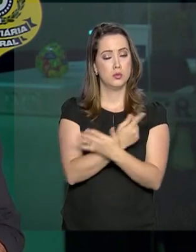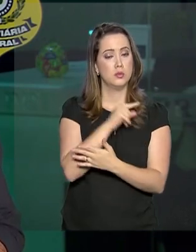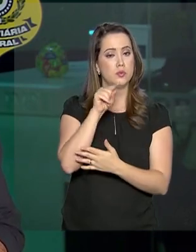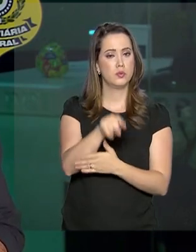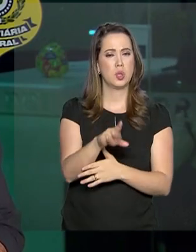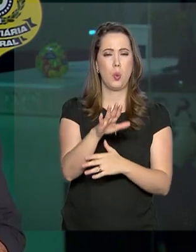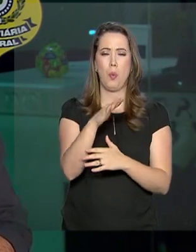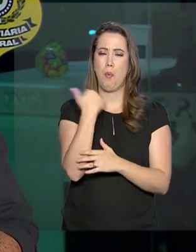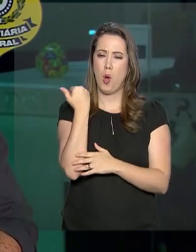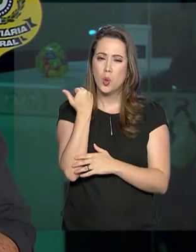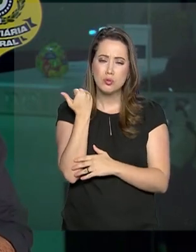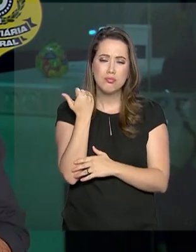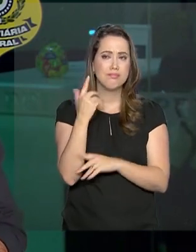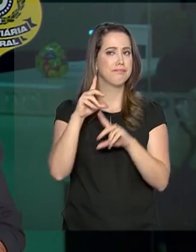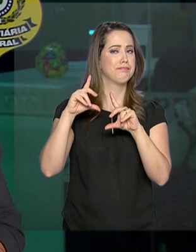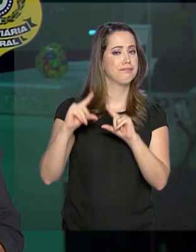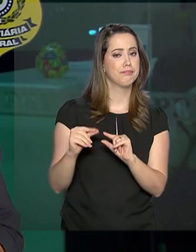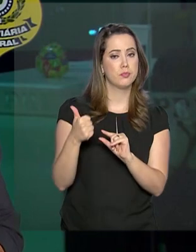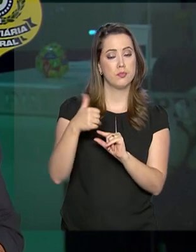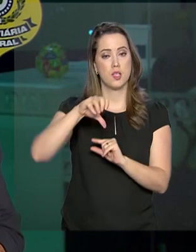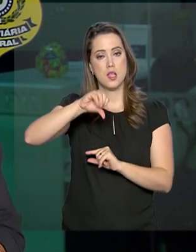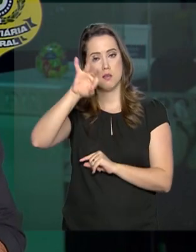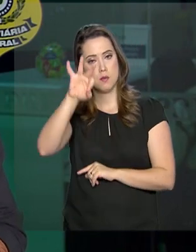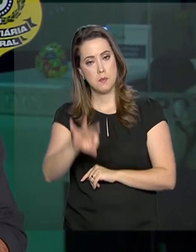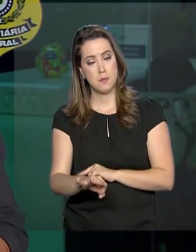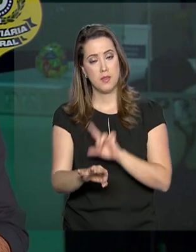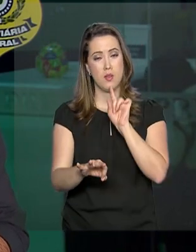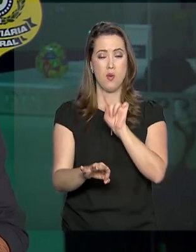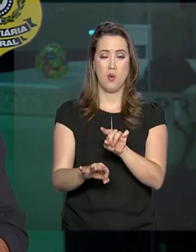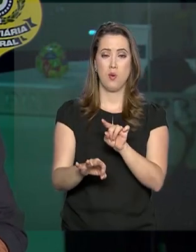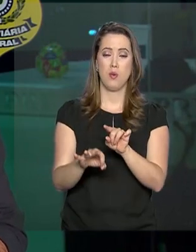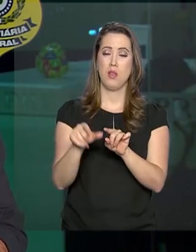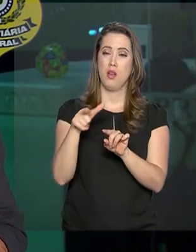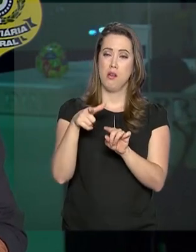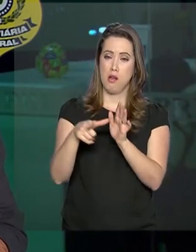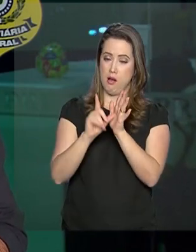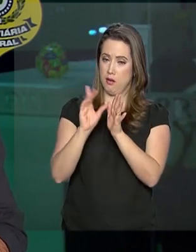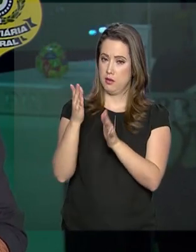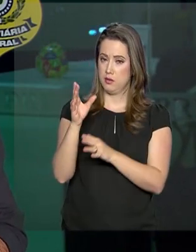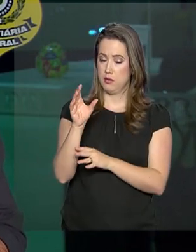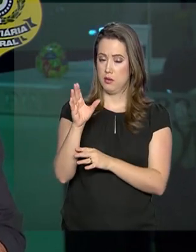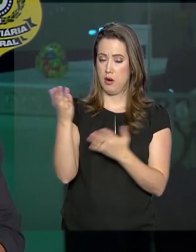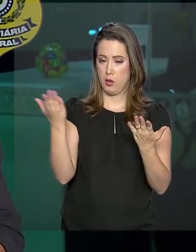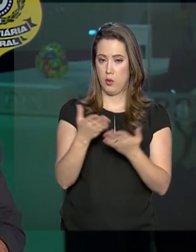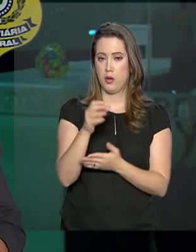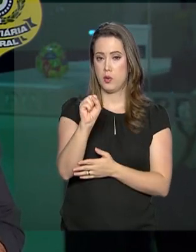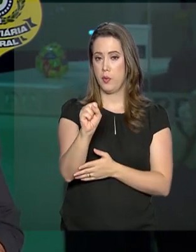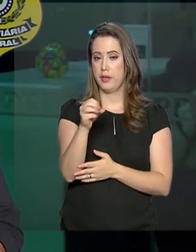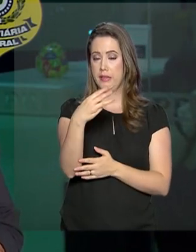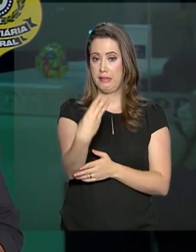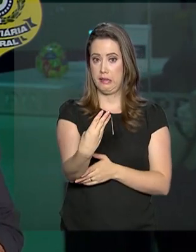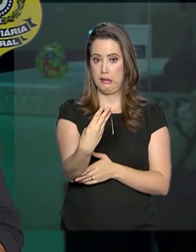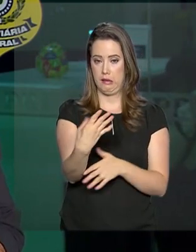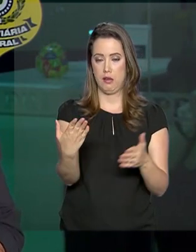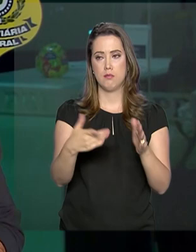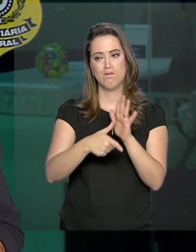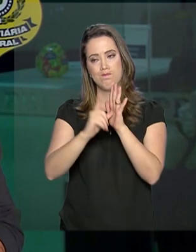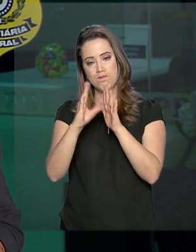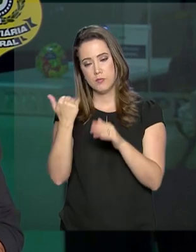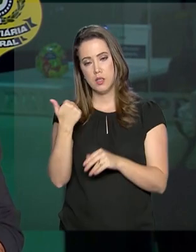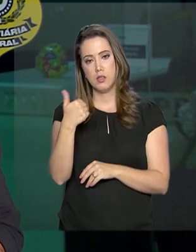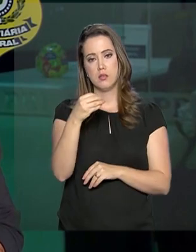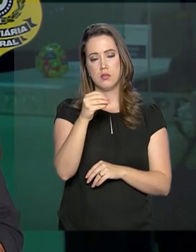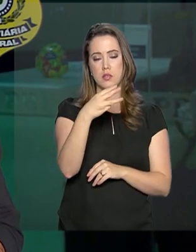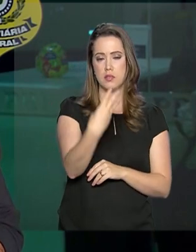a PRF registrou queda de 19%. Foram 83 óbitos contra 103 no